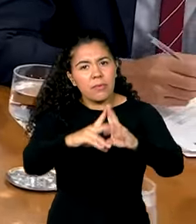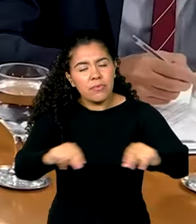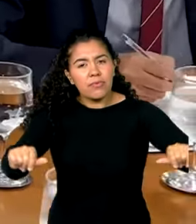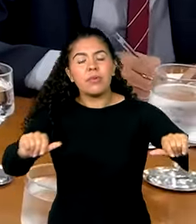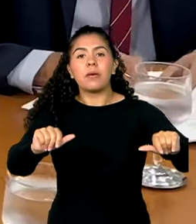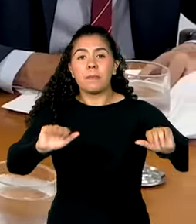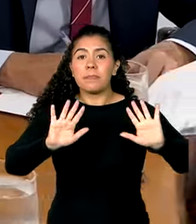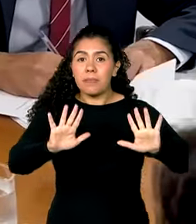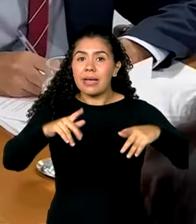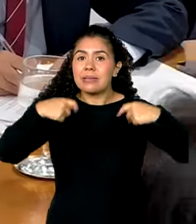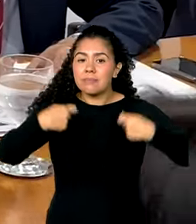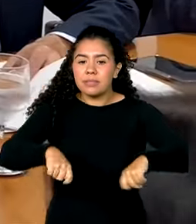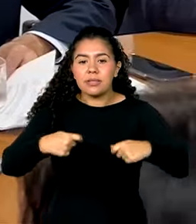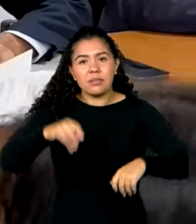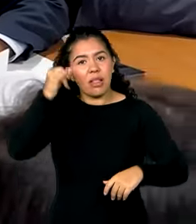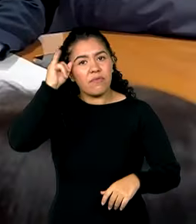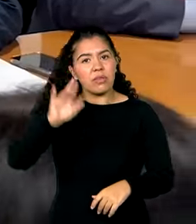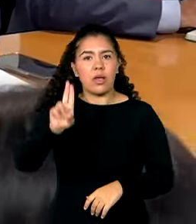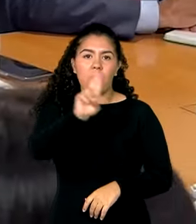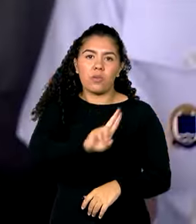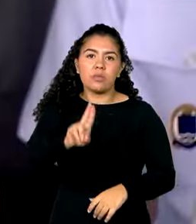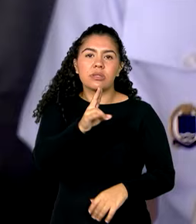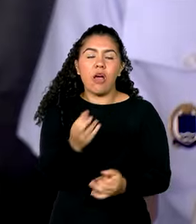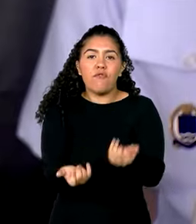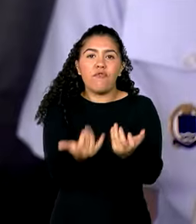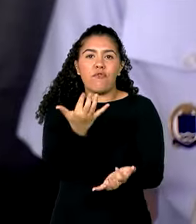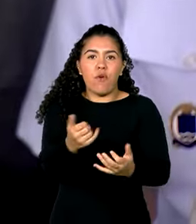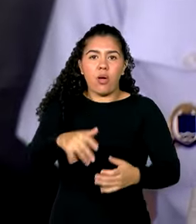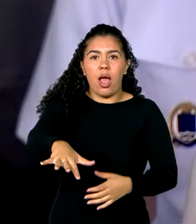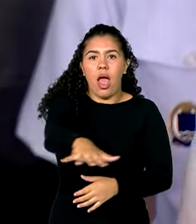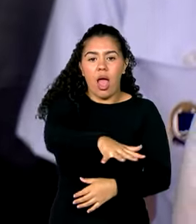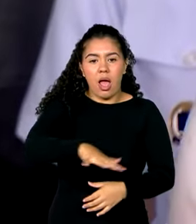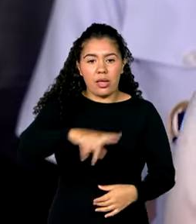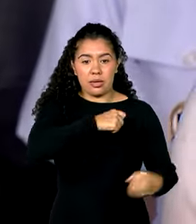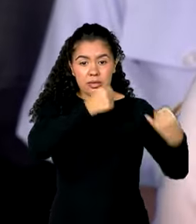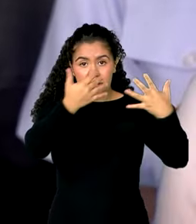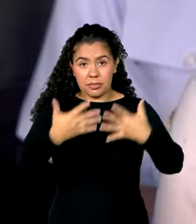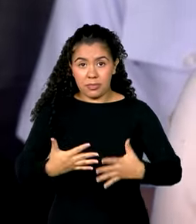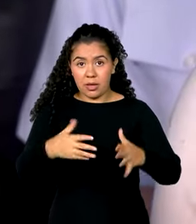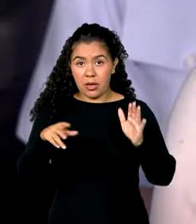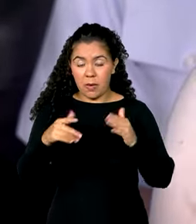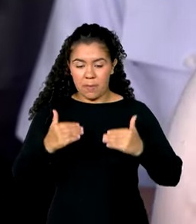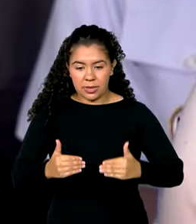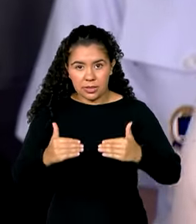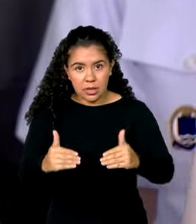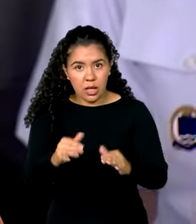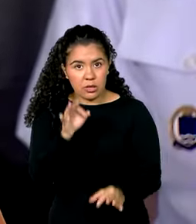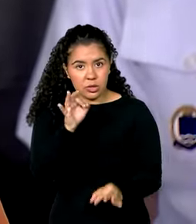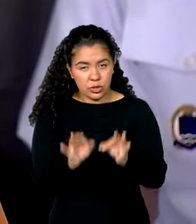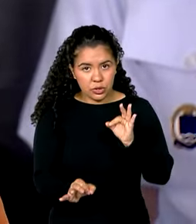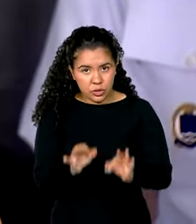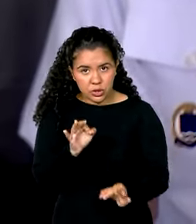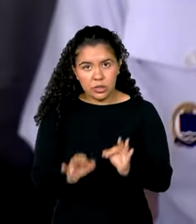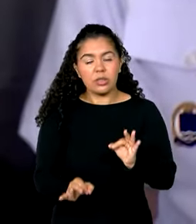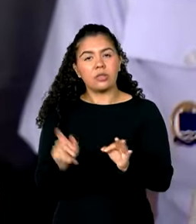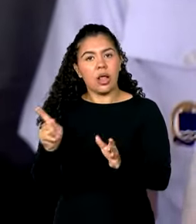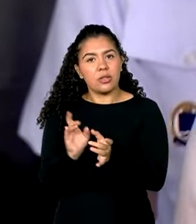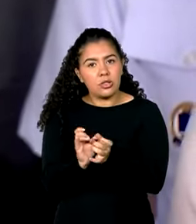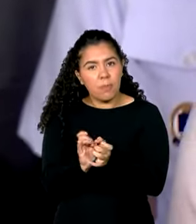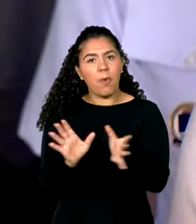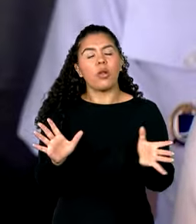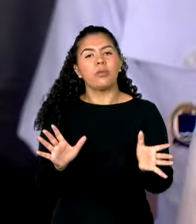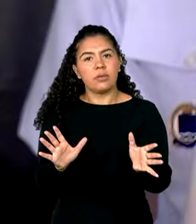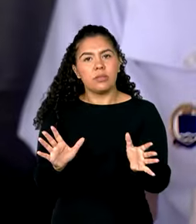preciso cessar o uso do fogo nessas áreas. No caso do Ministério da Justiça, além deles disponibilizarem também